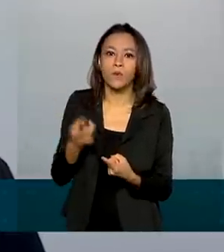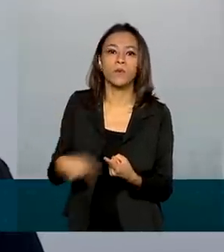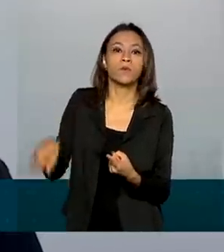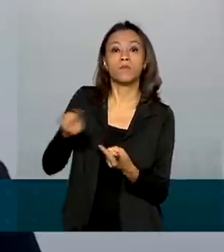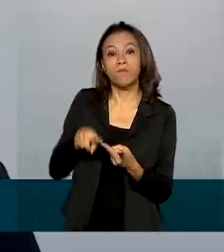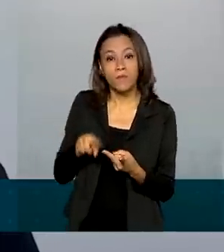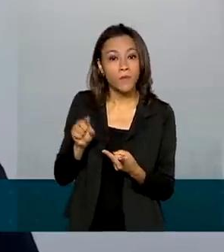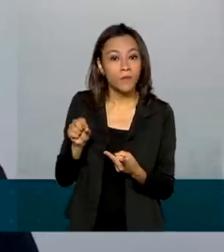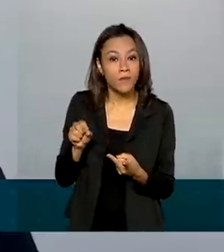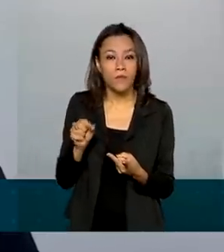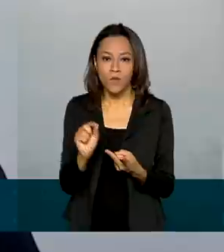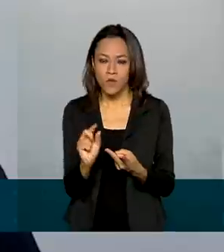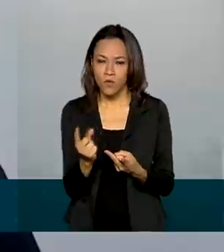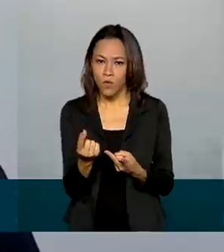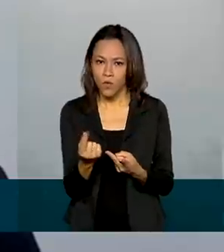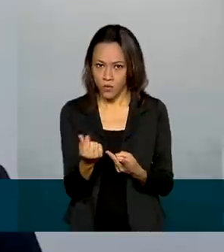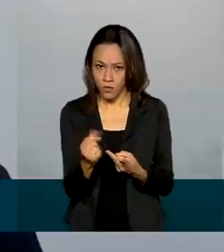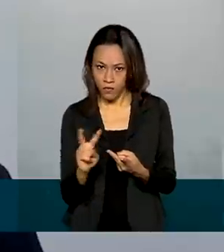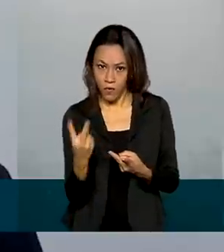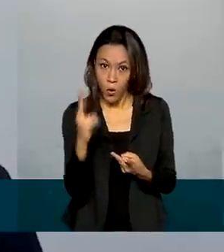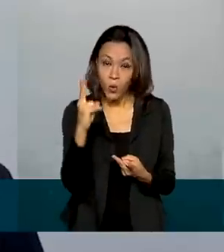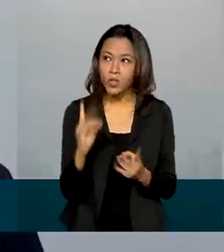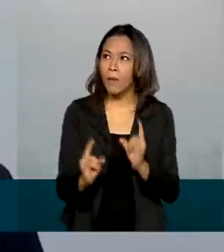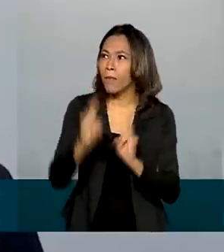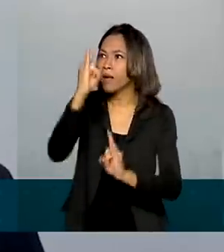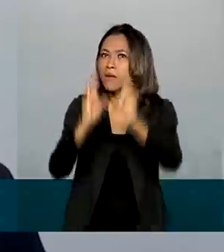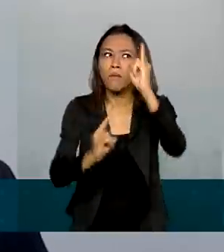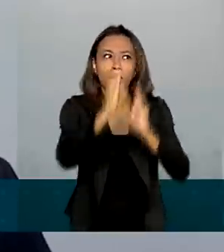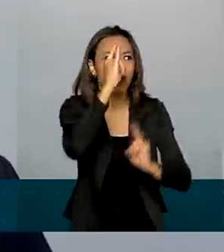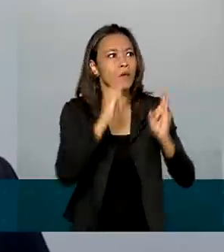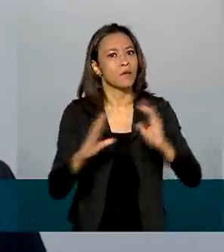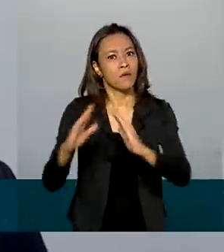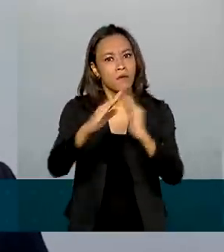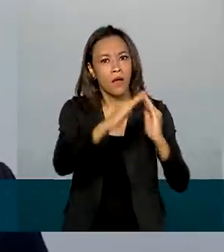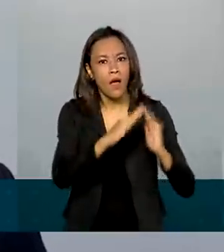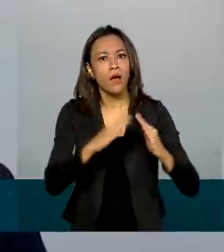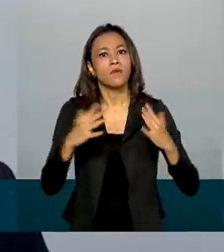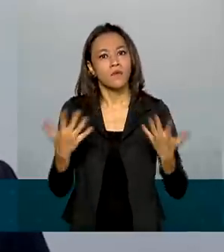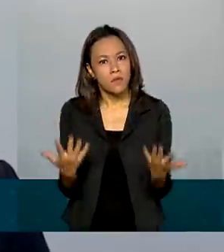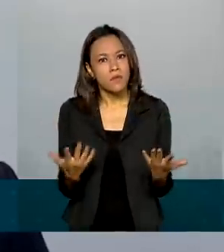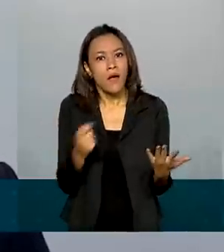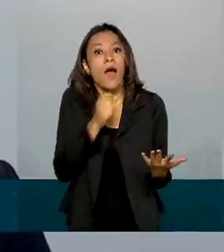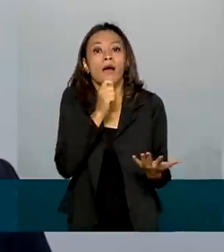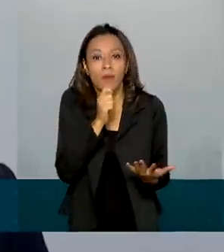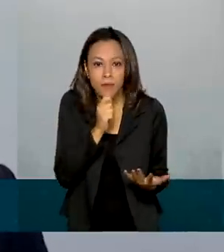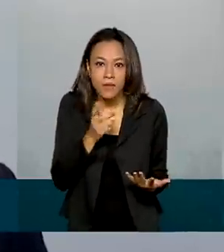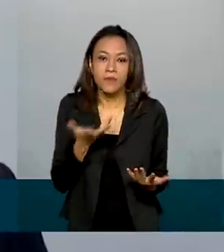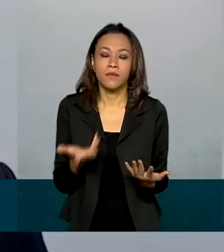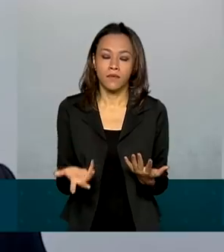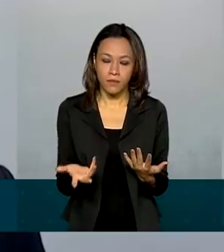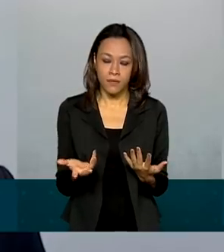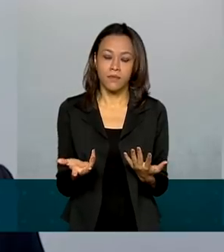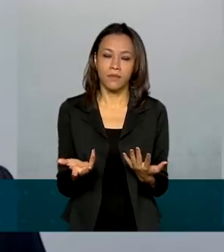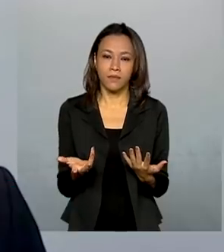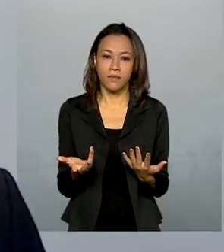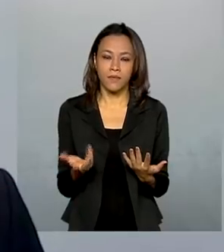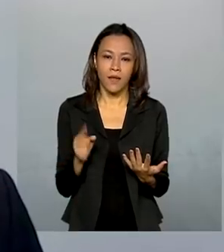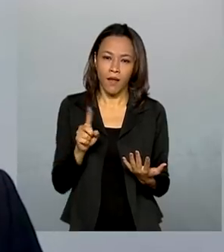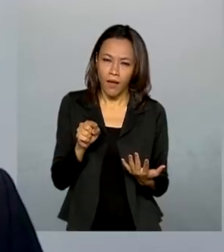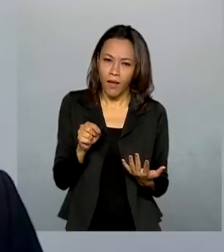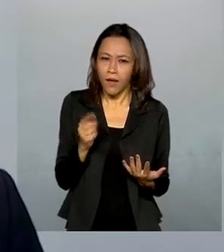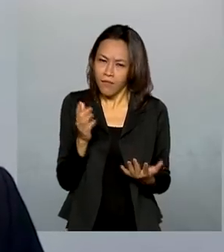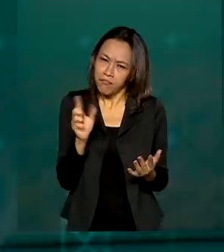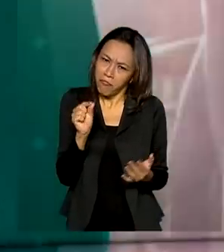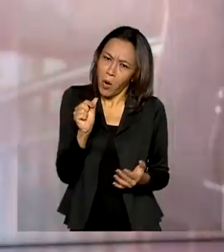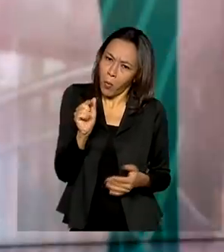os valores dos apartamentos e das casas ainda relativamente